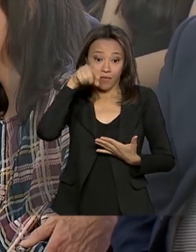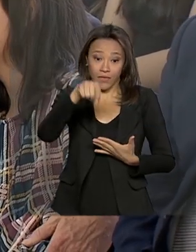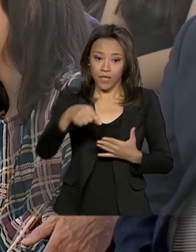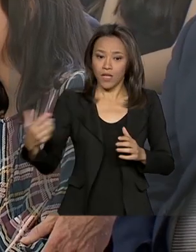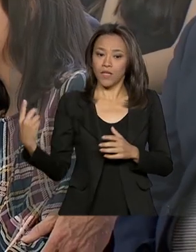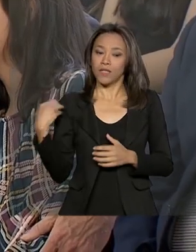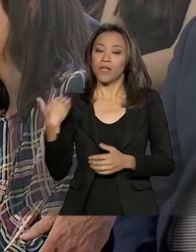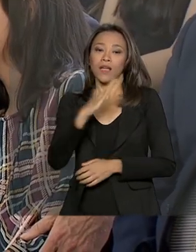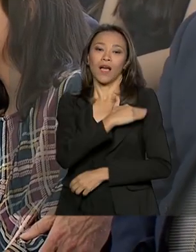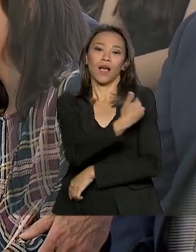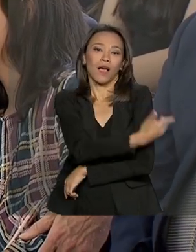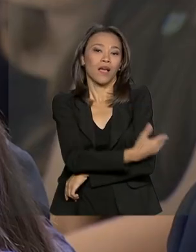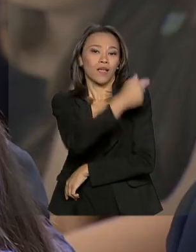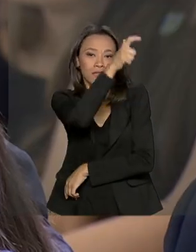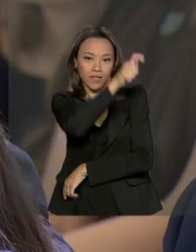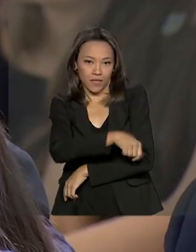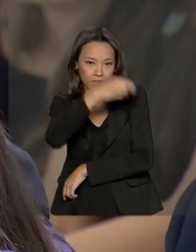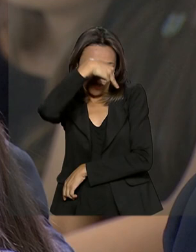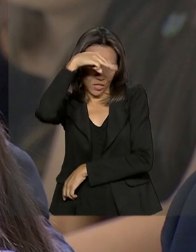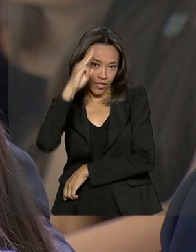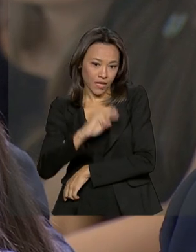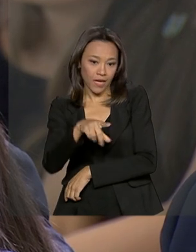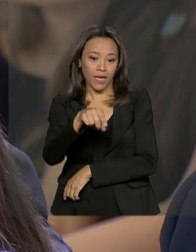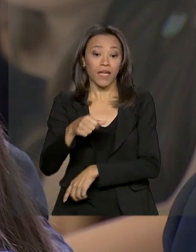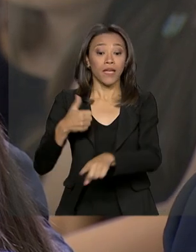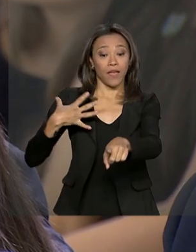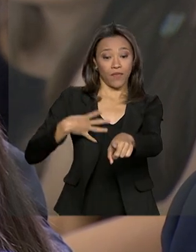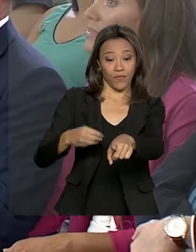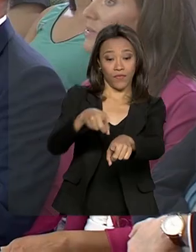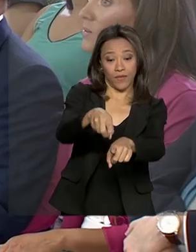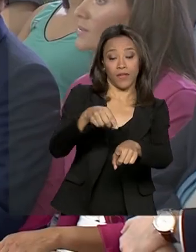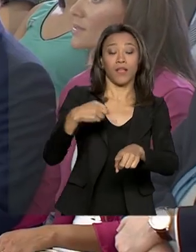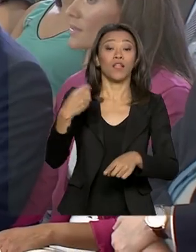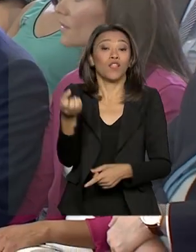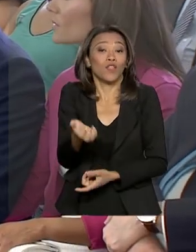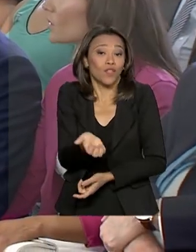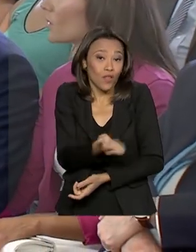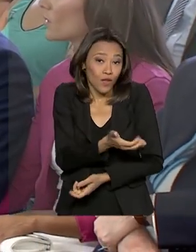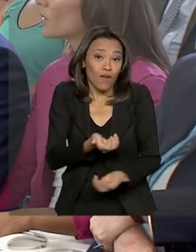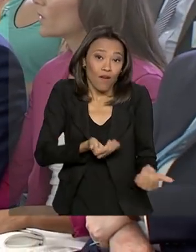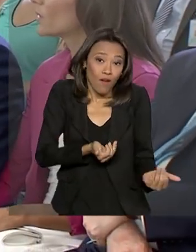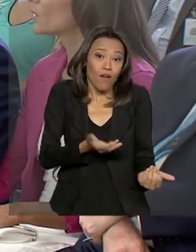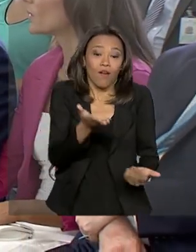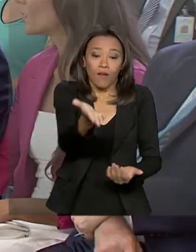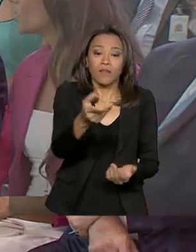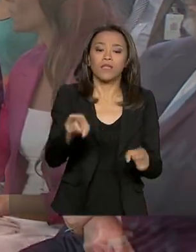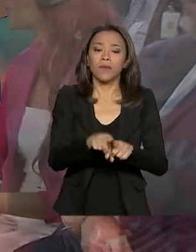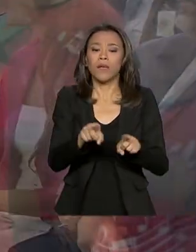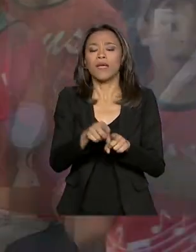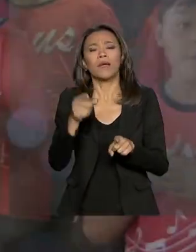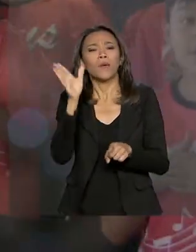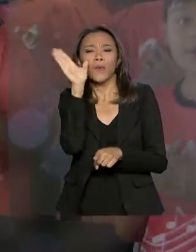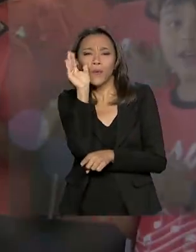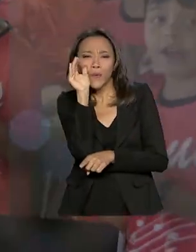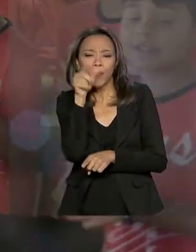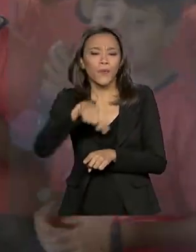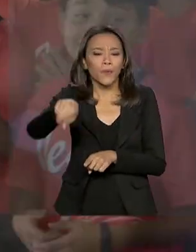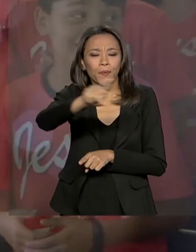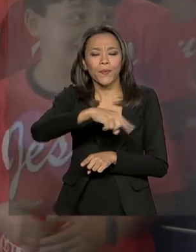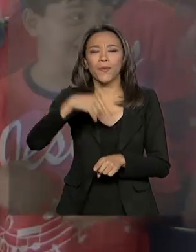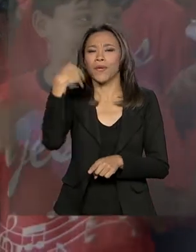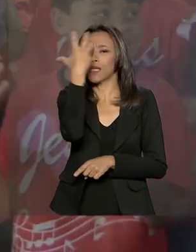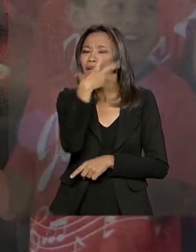da primeira-dama, Michele Bolsonaro, e sua filha mais nova, Laura, o presidente Jair Bolsonaro participou da tradicional